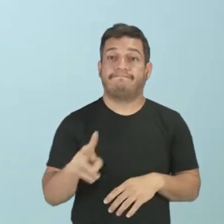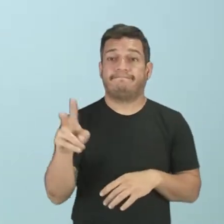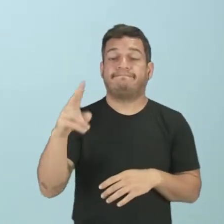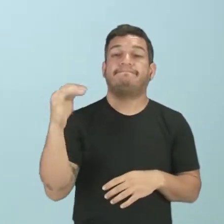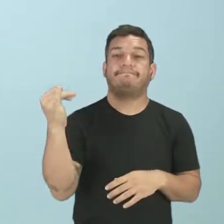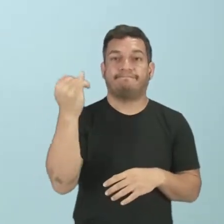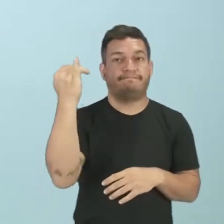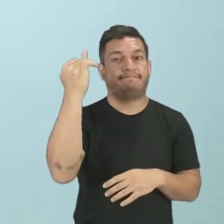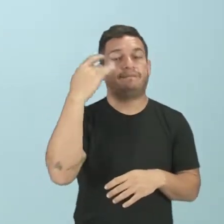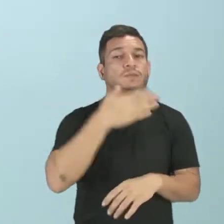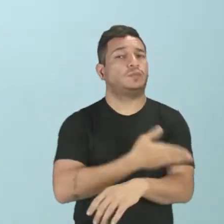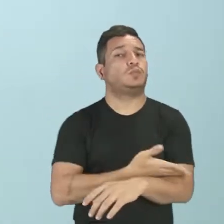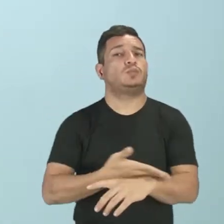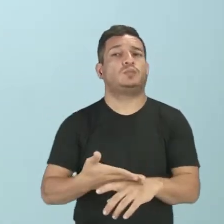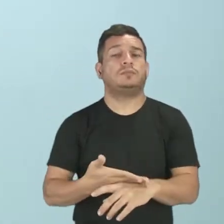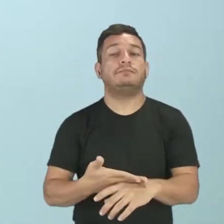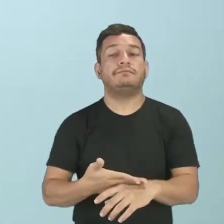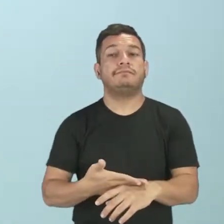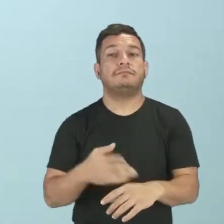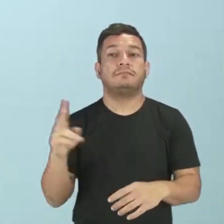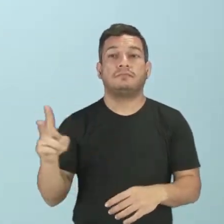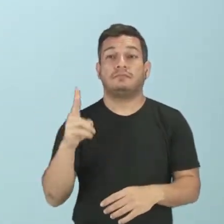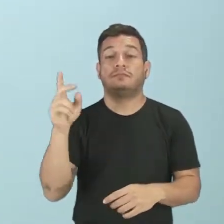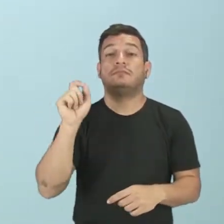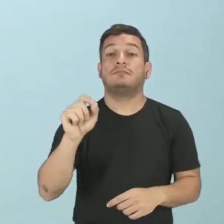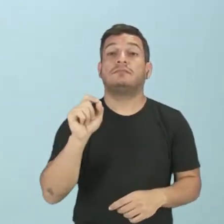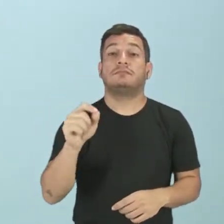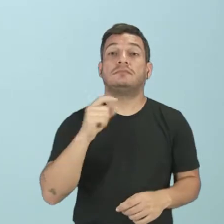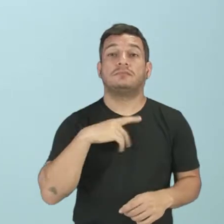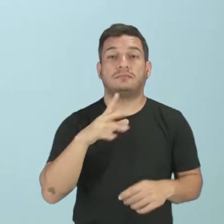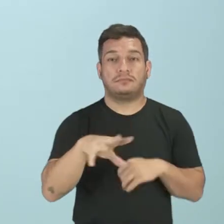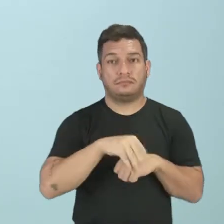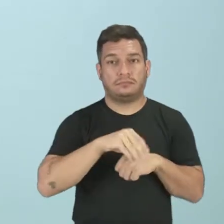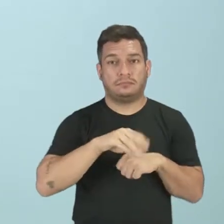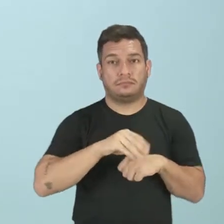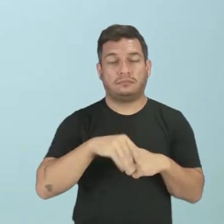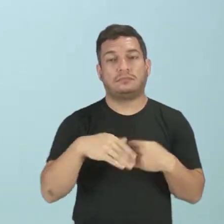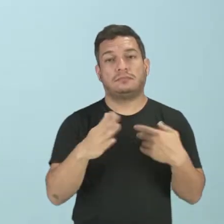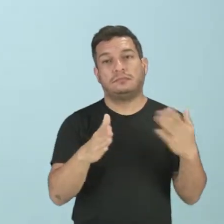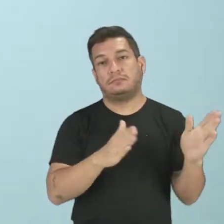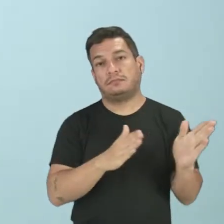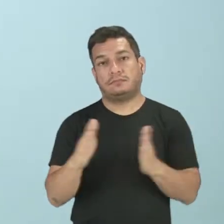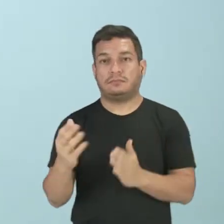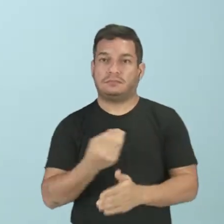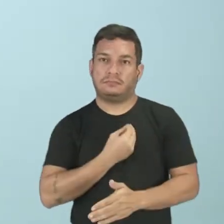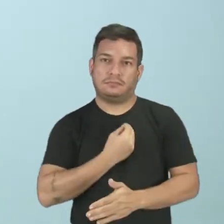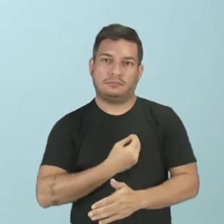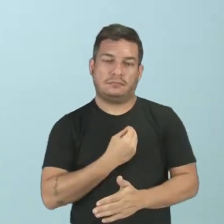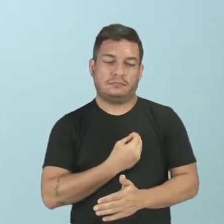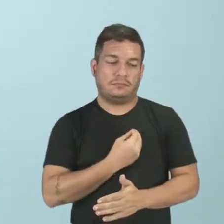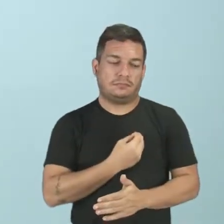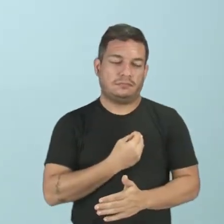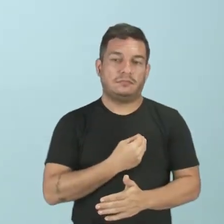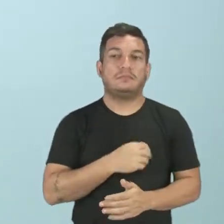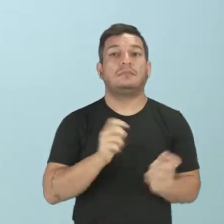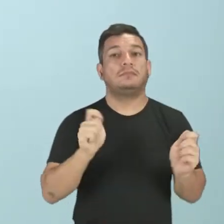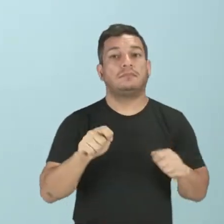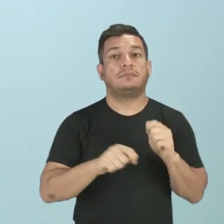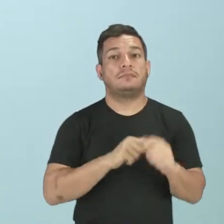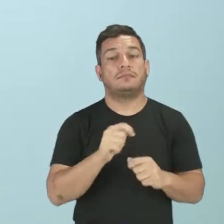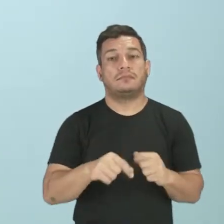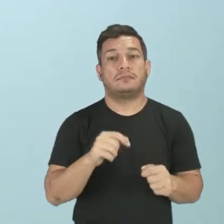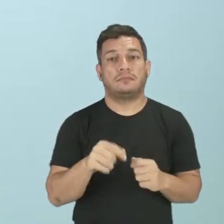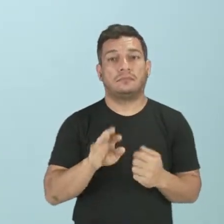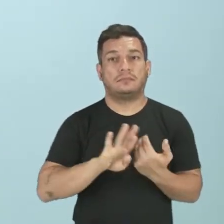essenciais, são costumes. São valores que foram adquiridos ao longo da vida. E eles podem se